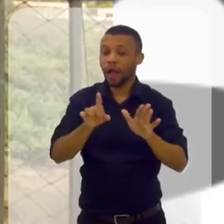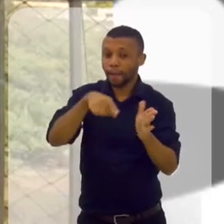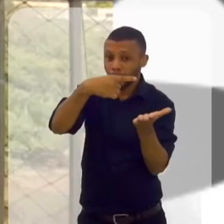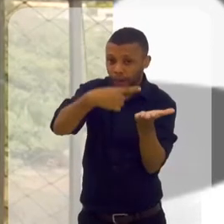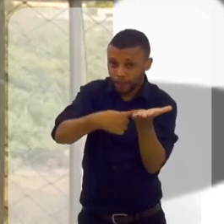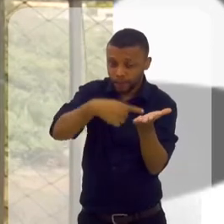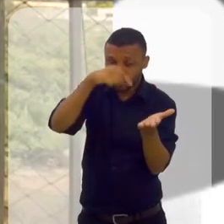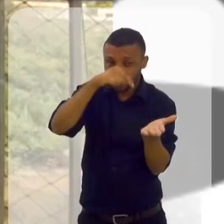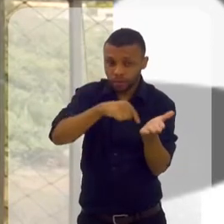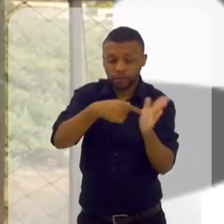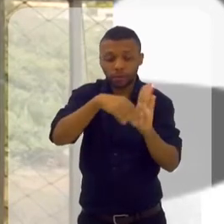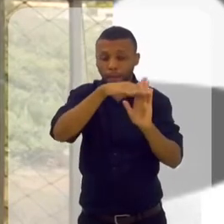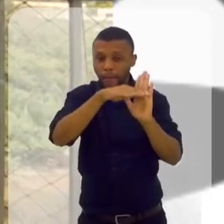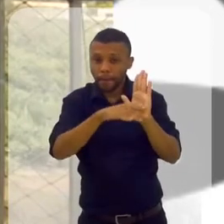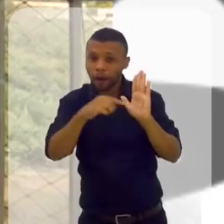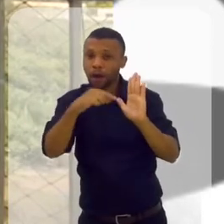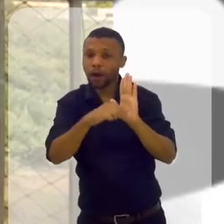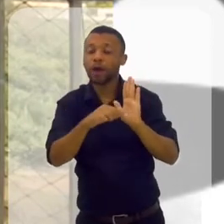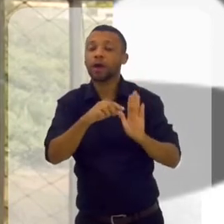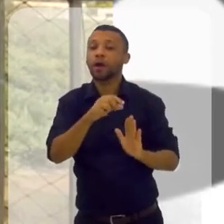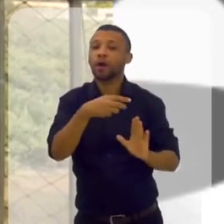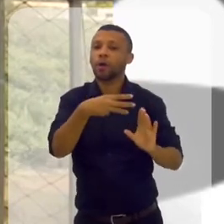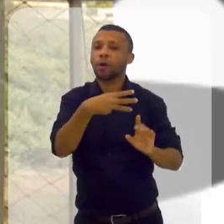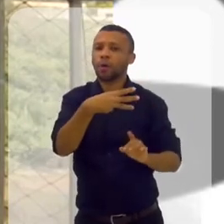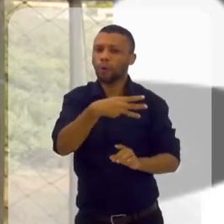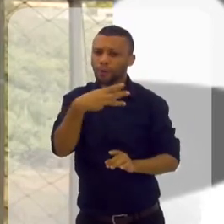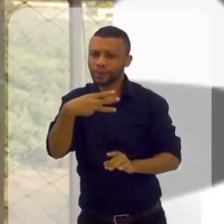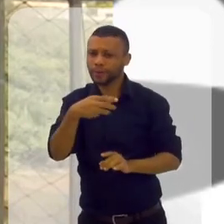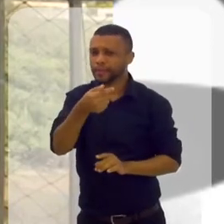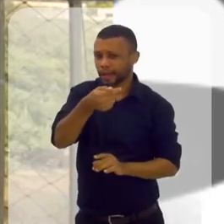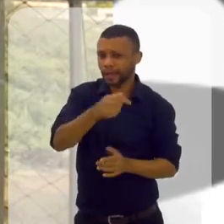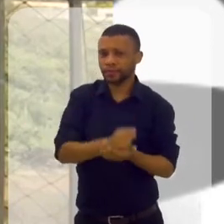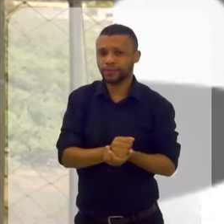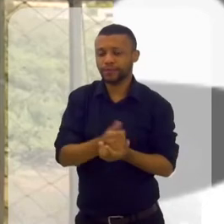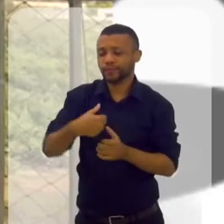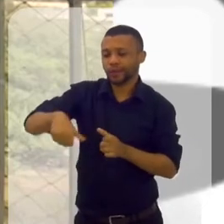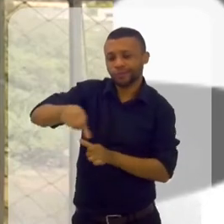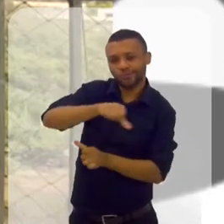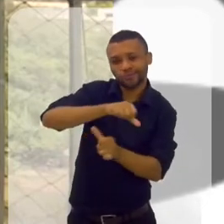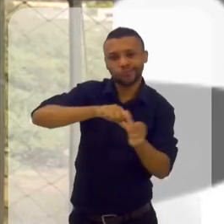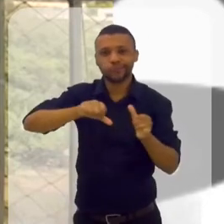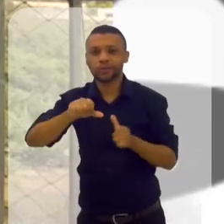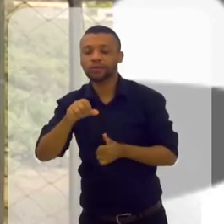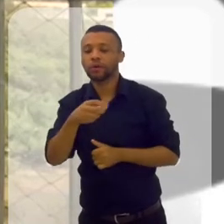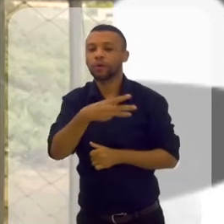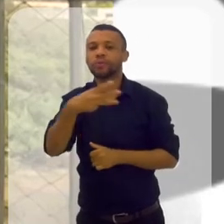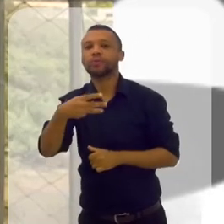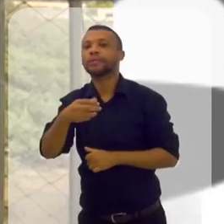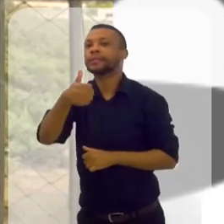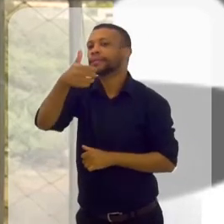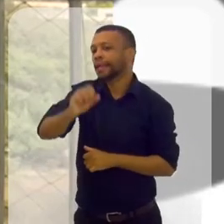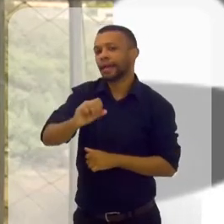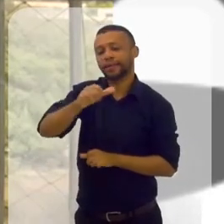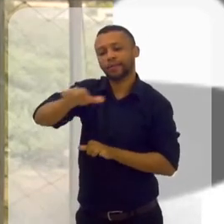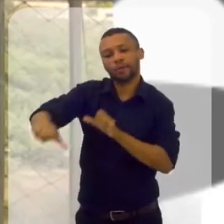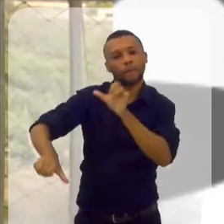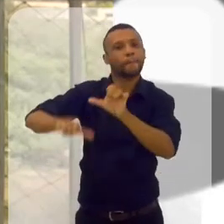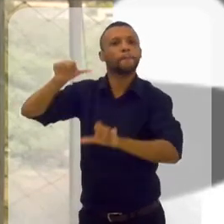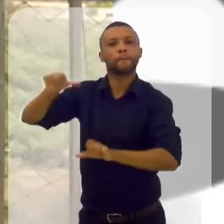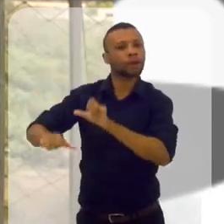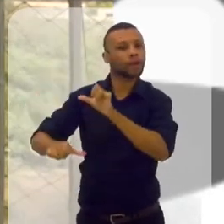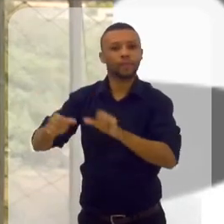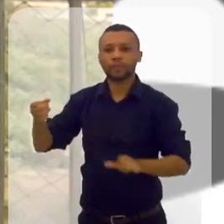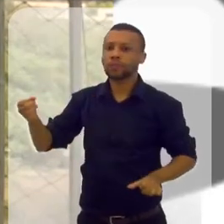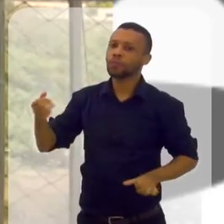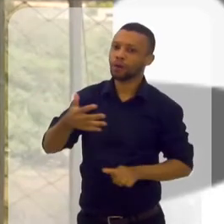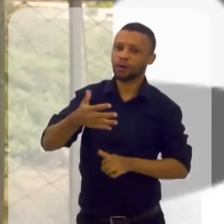conforme o Windows 7. O que um programador faz? Ele entra lá no HD, tira o Windows 7, coloca o 10. Vai ser uma nova programação.